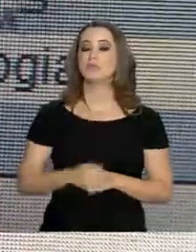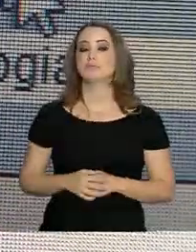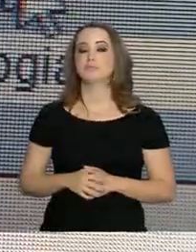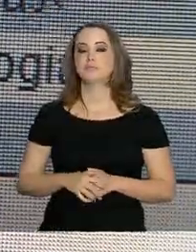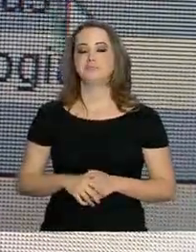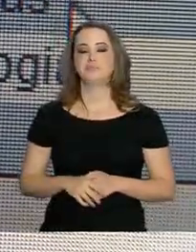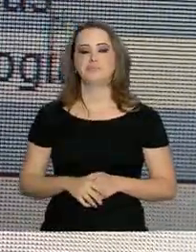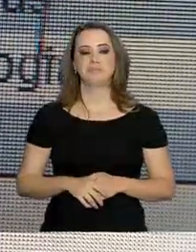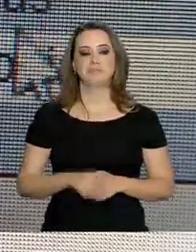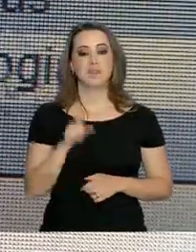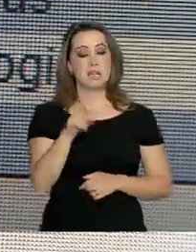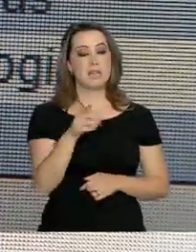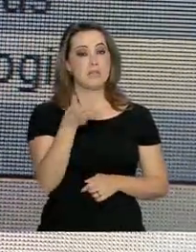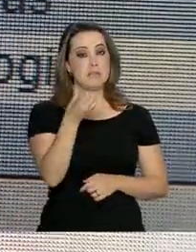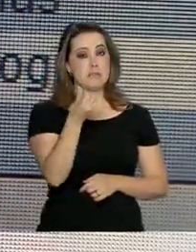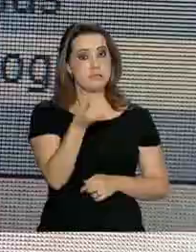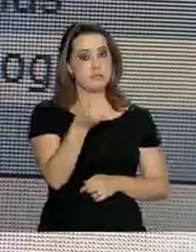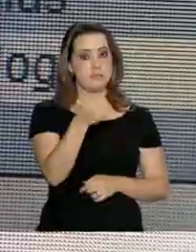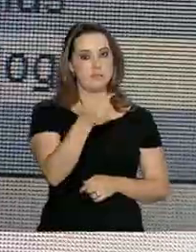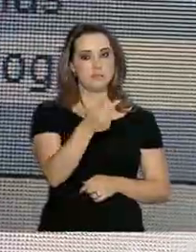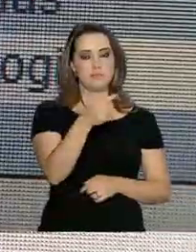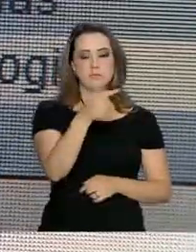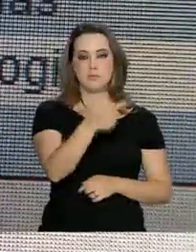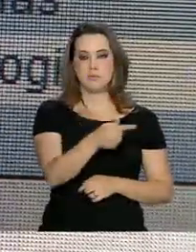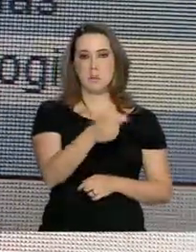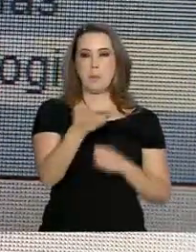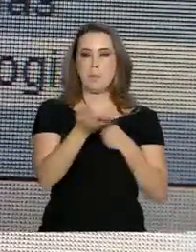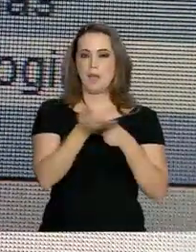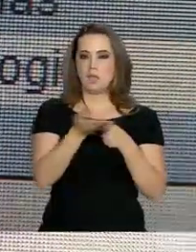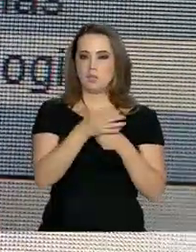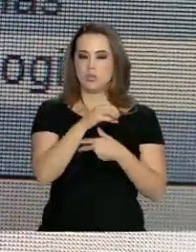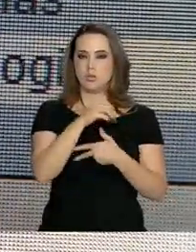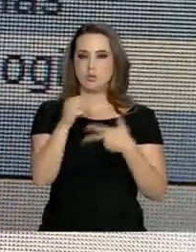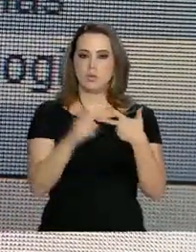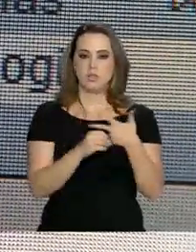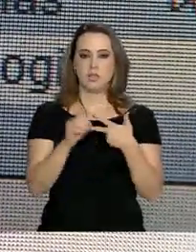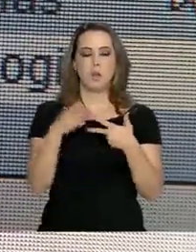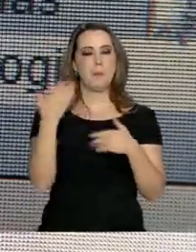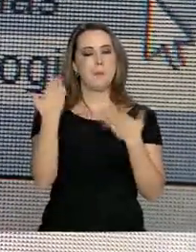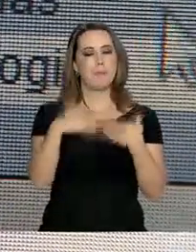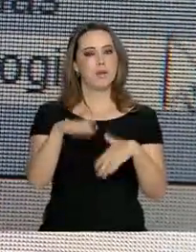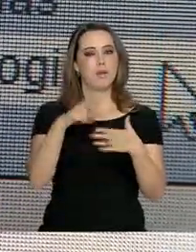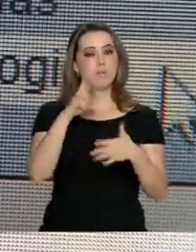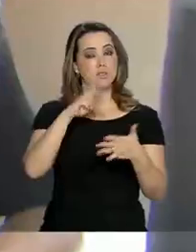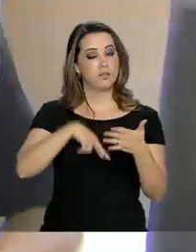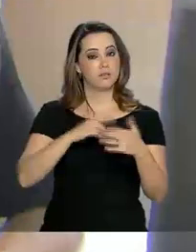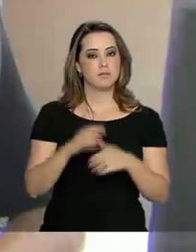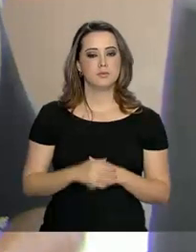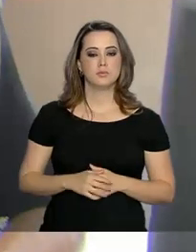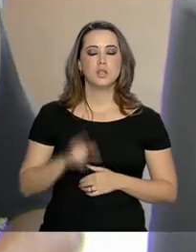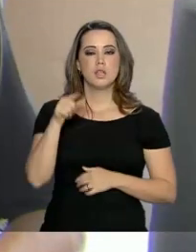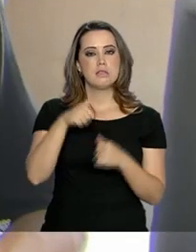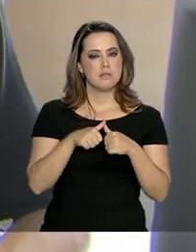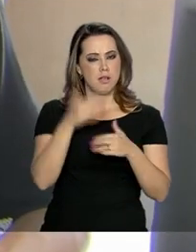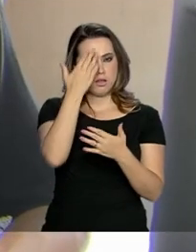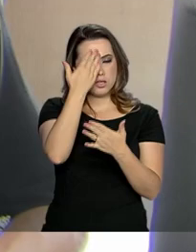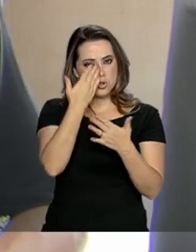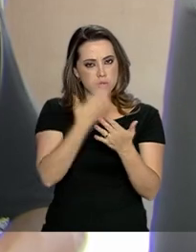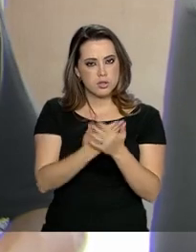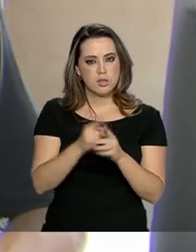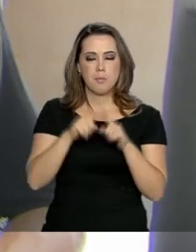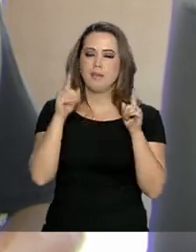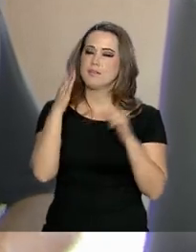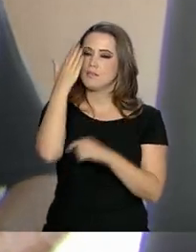João Gabriel tirou 677 de média no Enem, entre prova e redação. Ele está otimista,